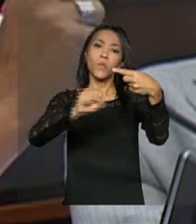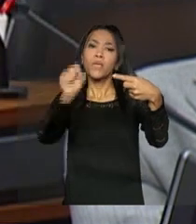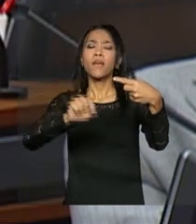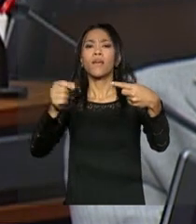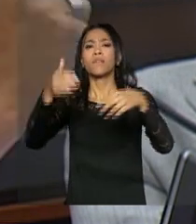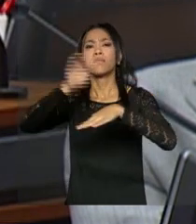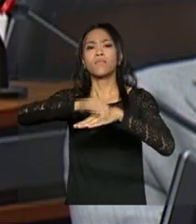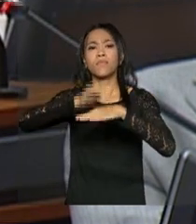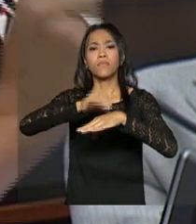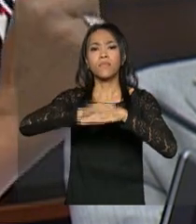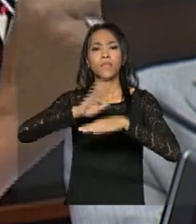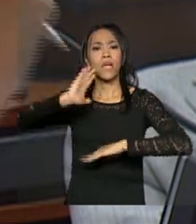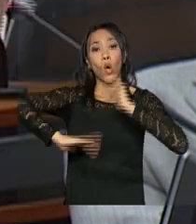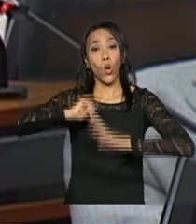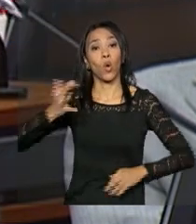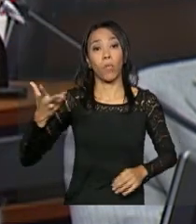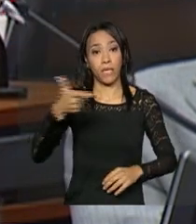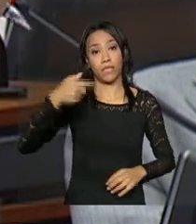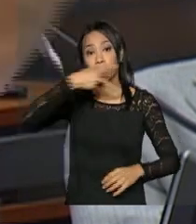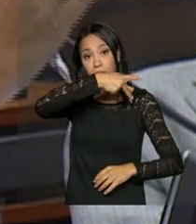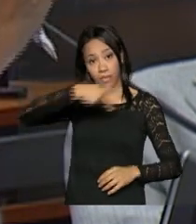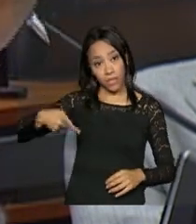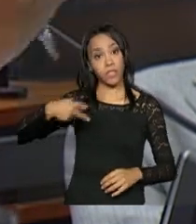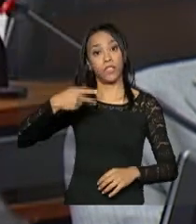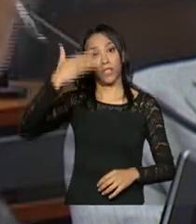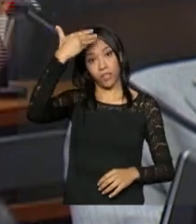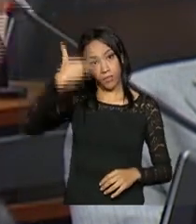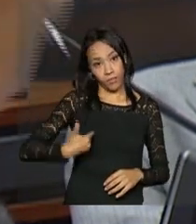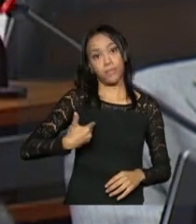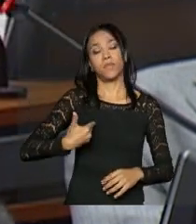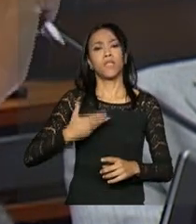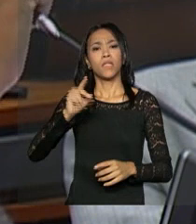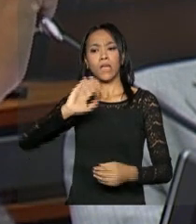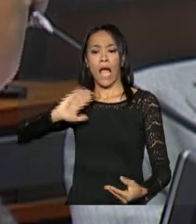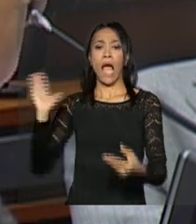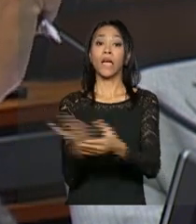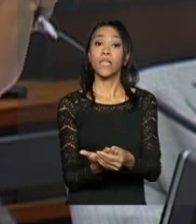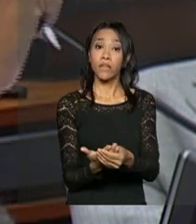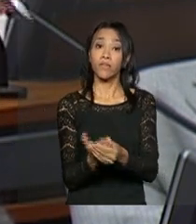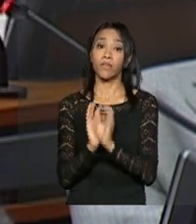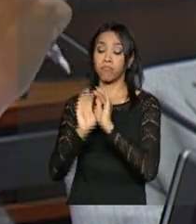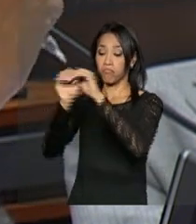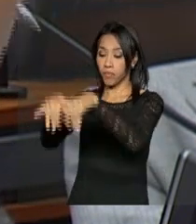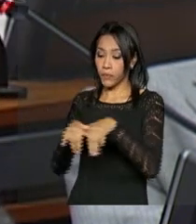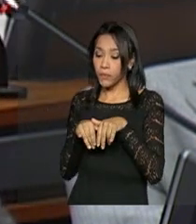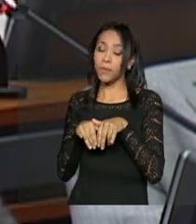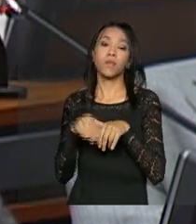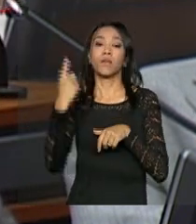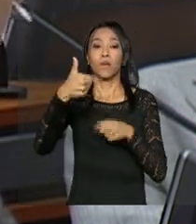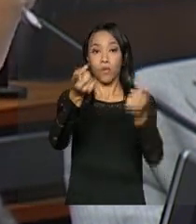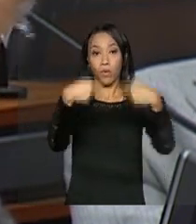competência do presidente da casa em arquivar ou deferir parcialmente a denúncia. No